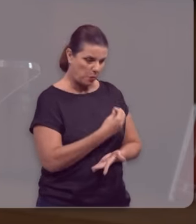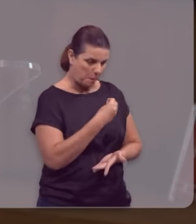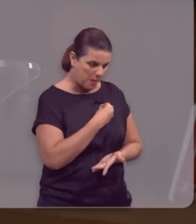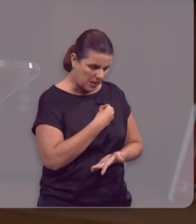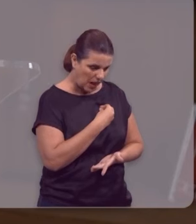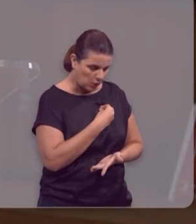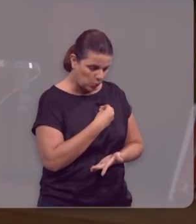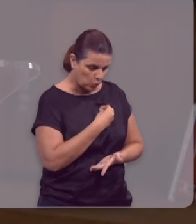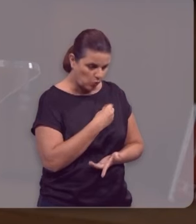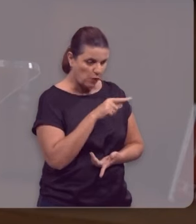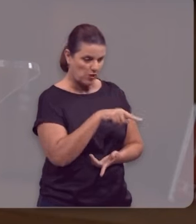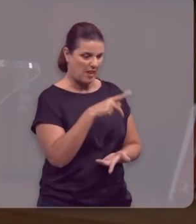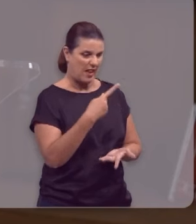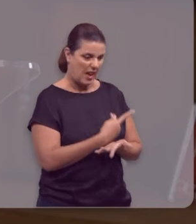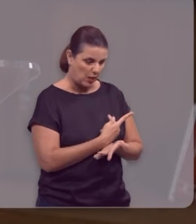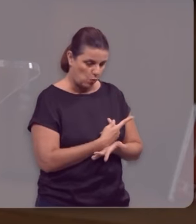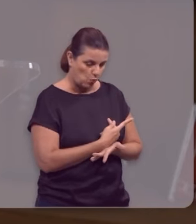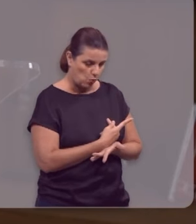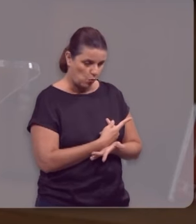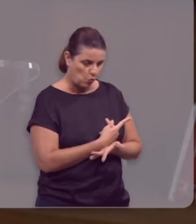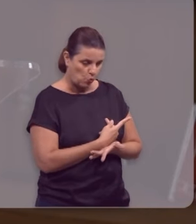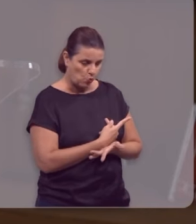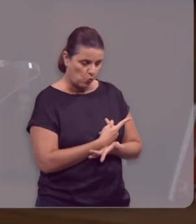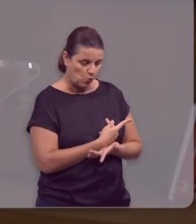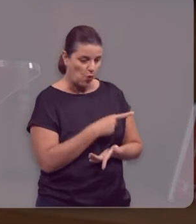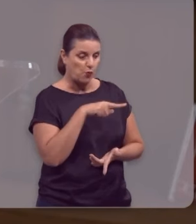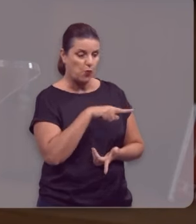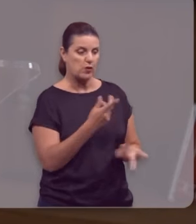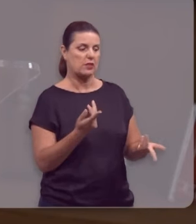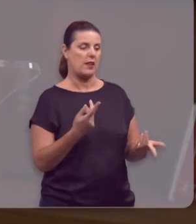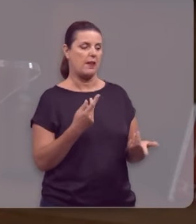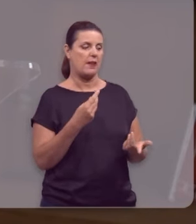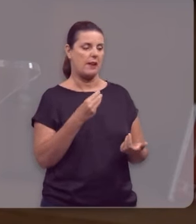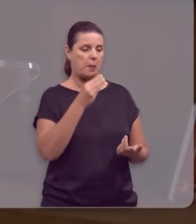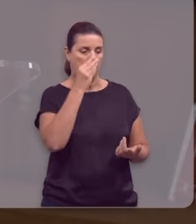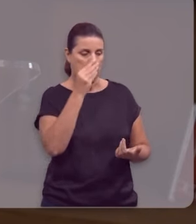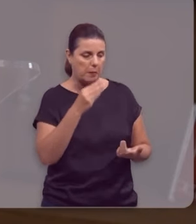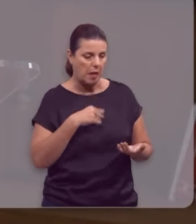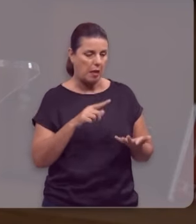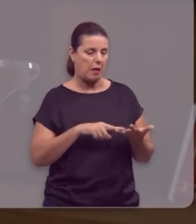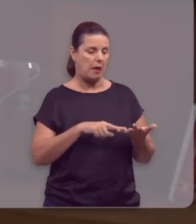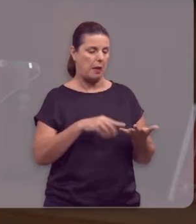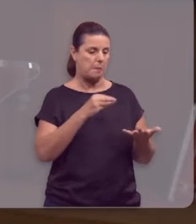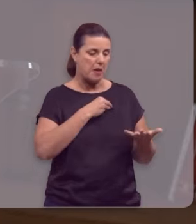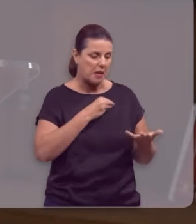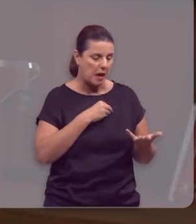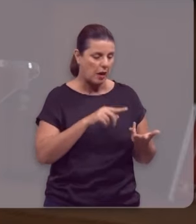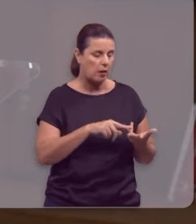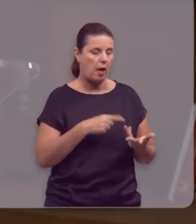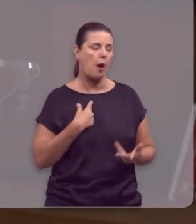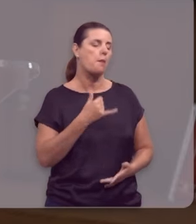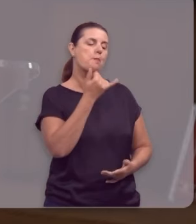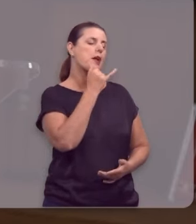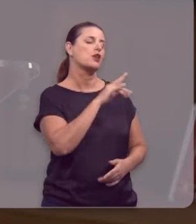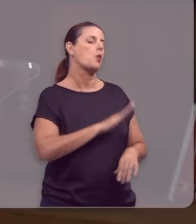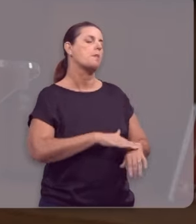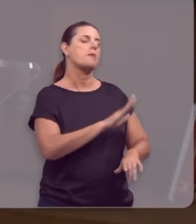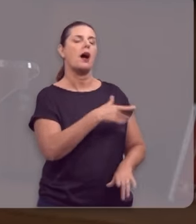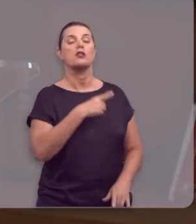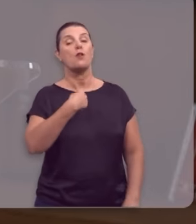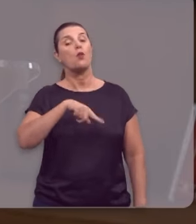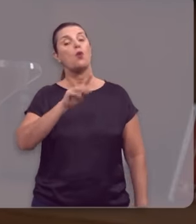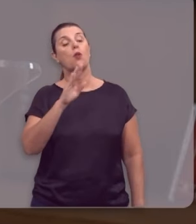se você errar, se você transgredir, eu não te perdoo mais e vou